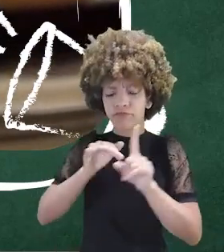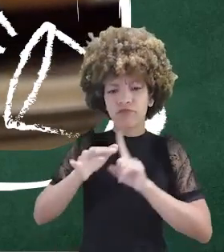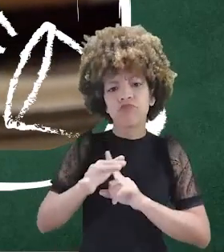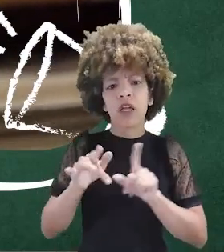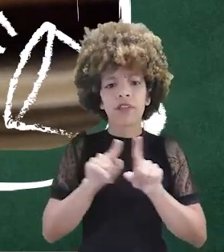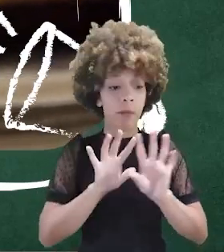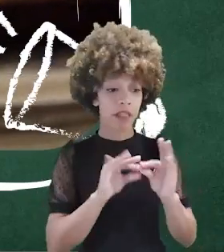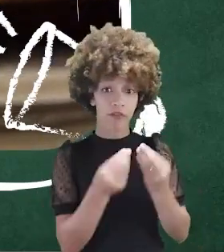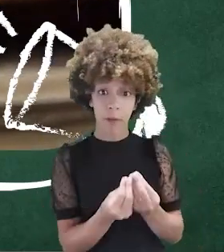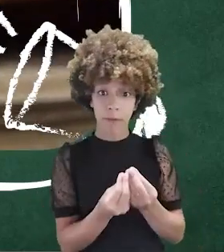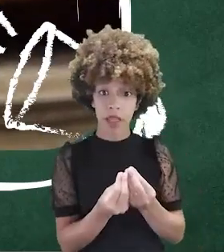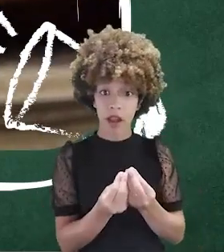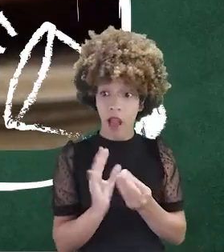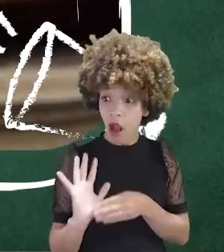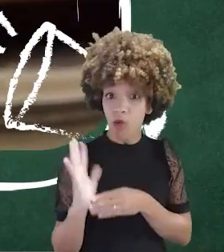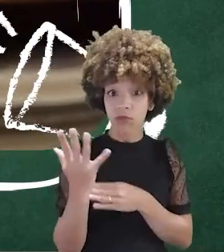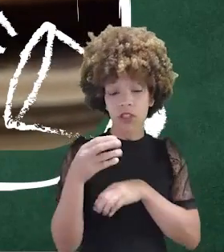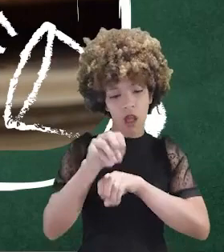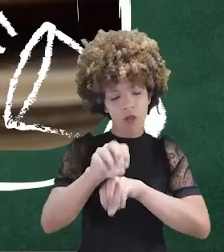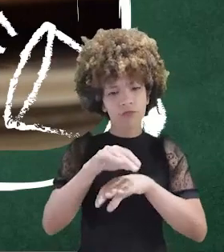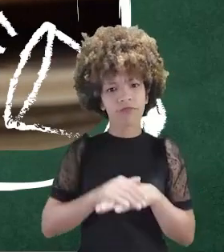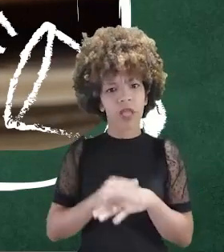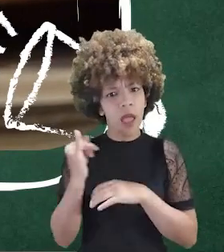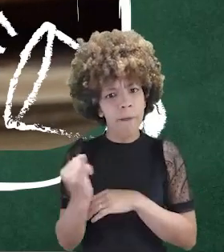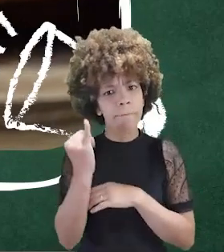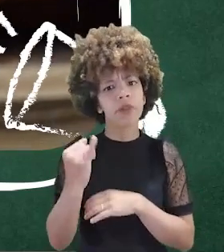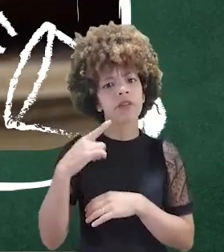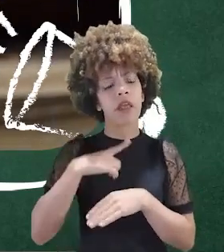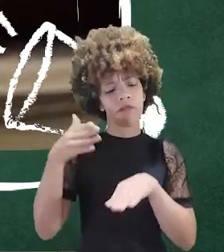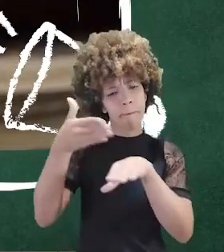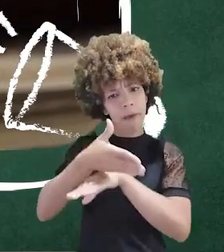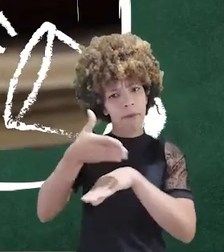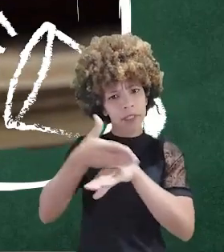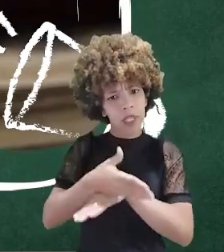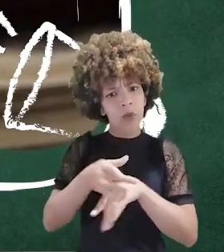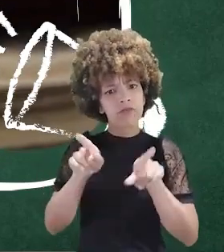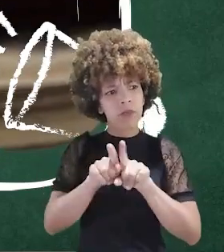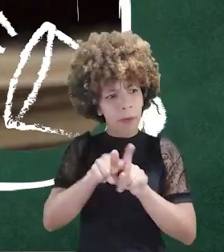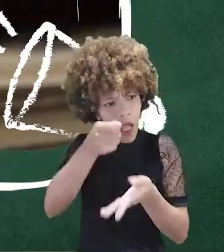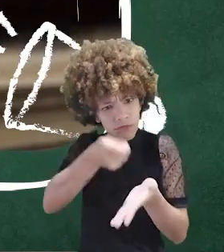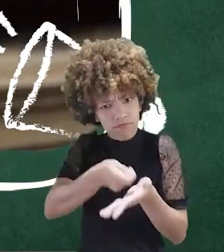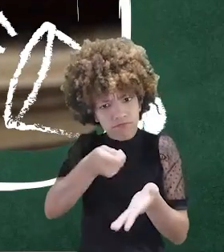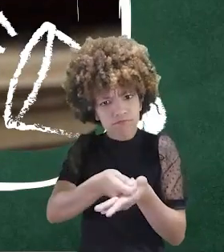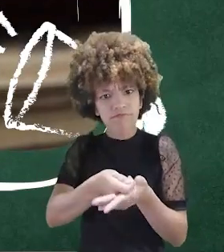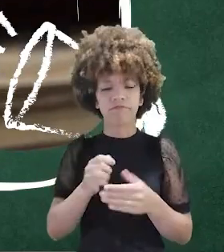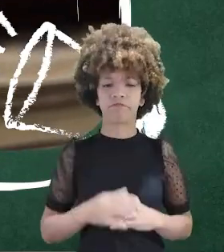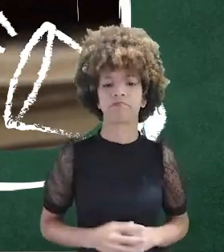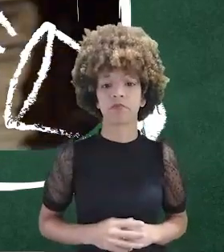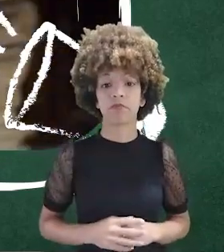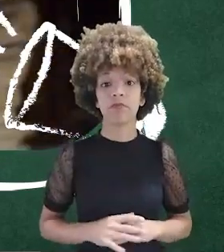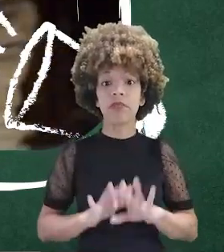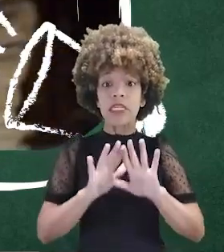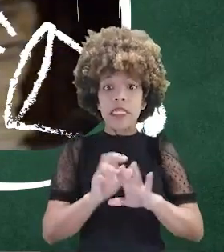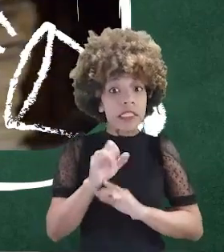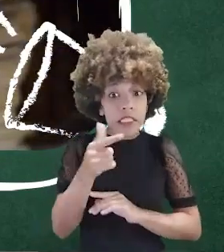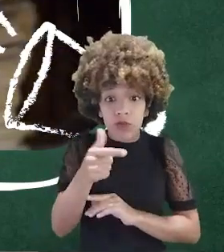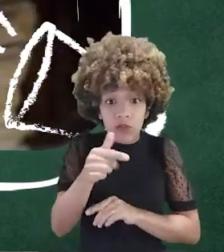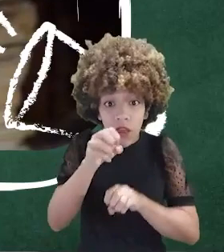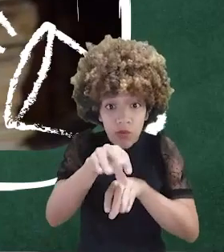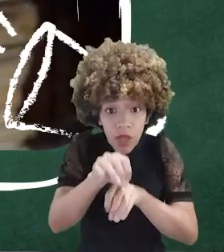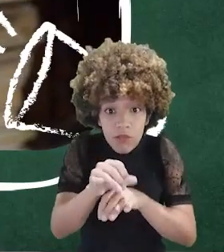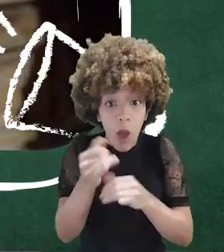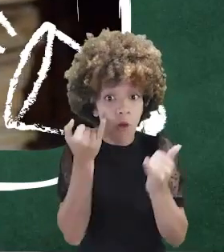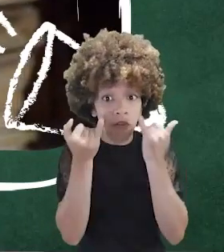prover a educação. Então, a educação é essencial que haja essa participação e essa garantia estatal. E sem a